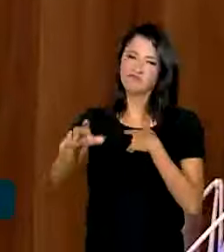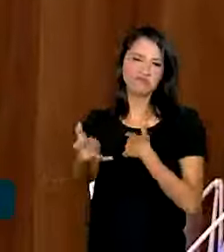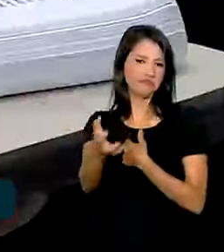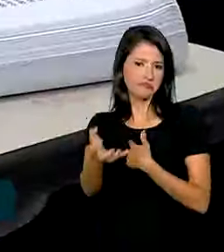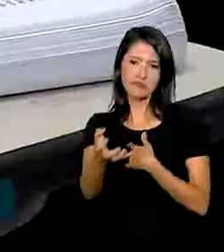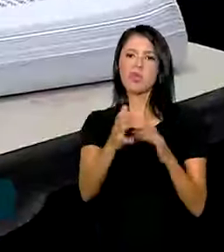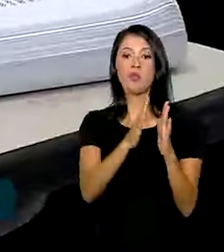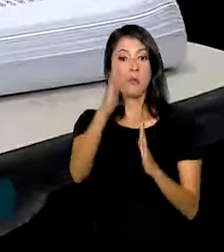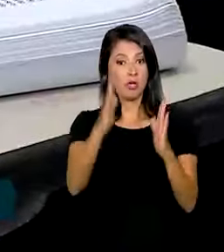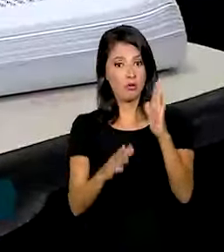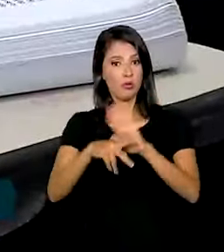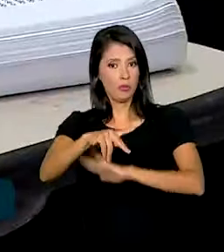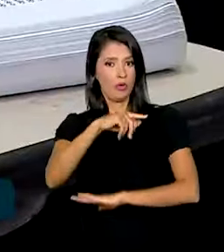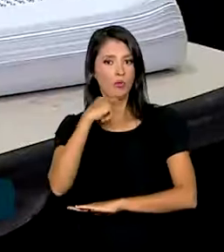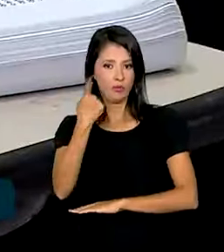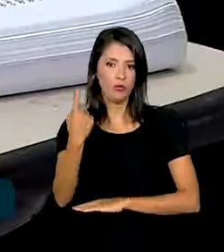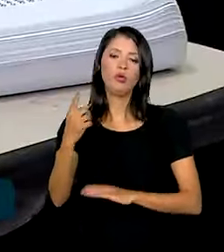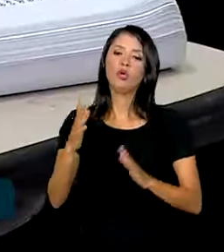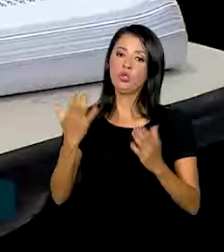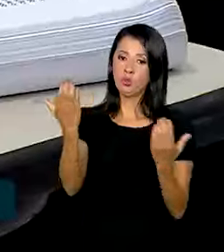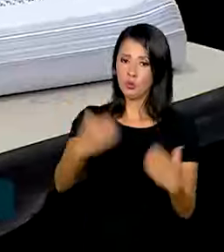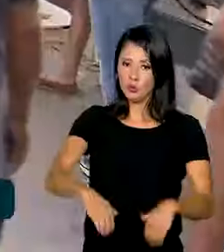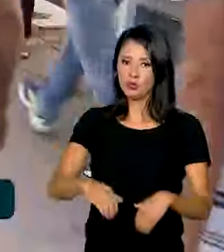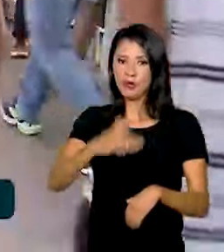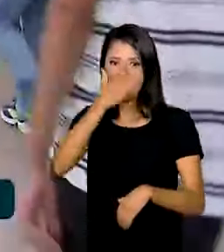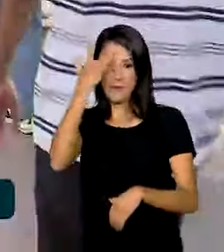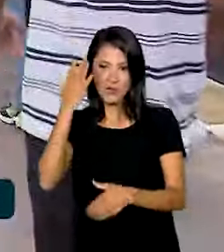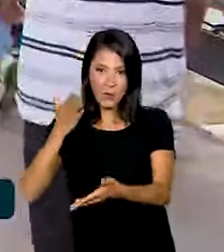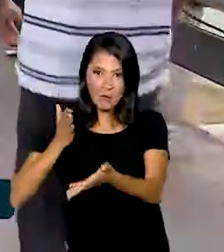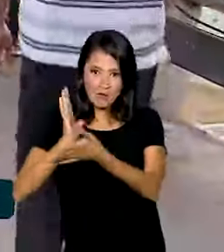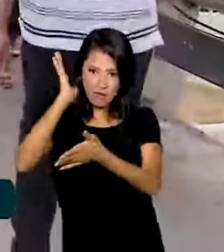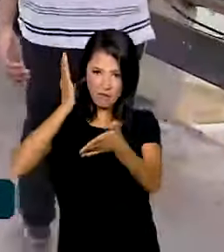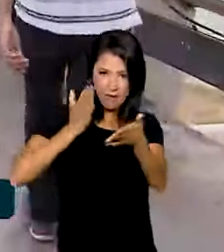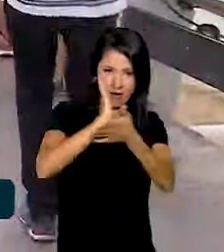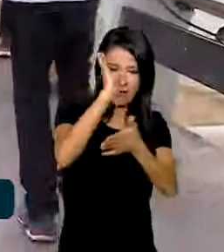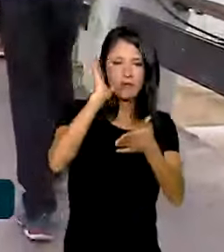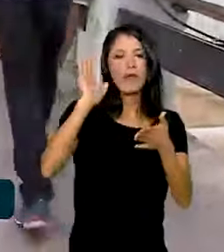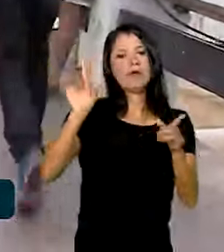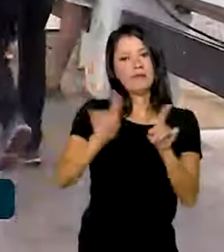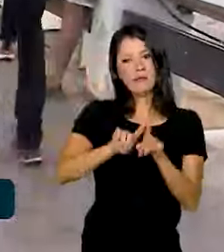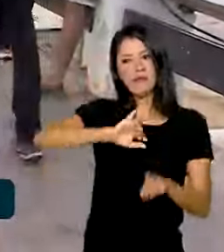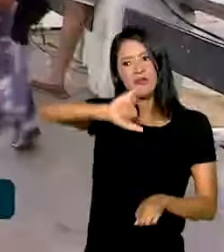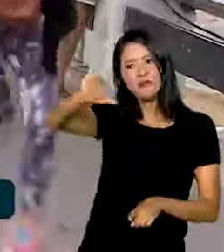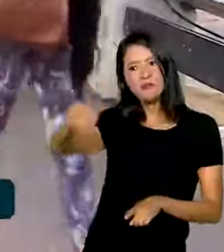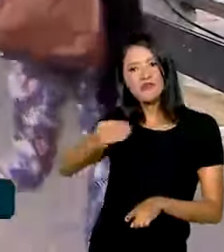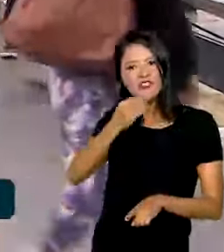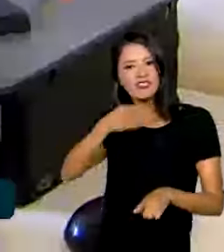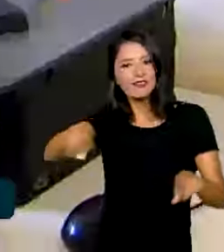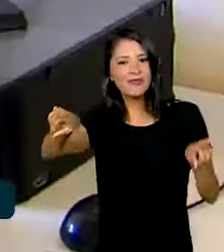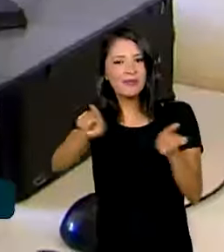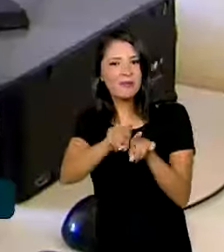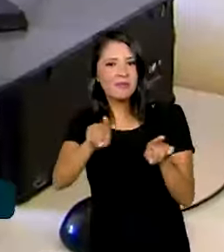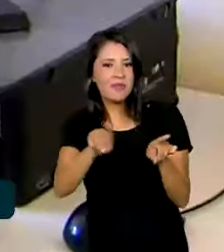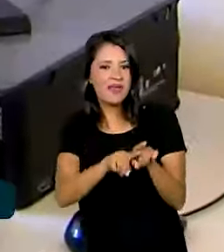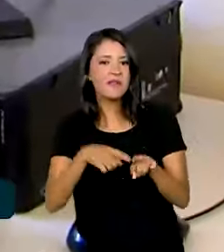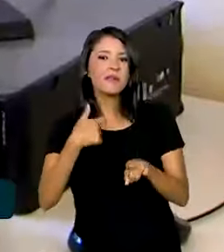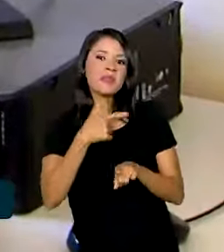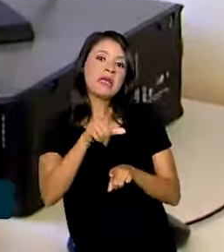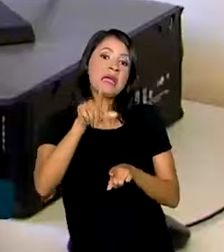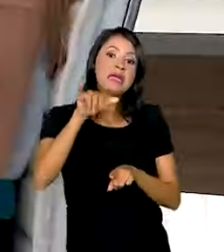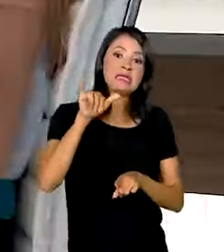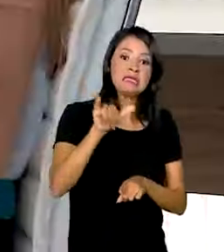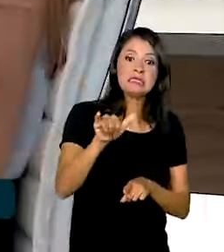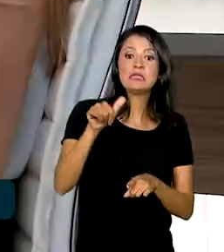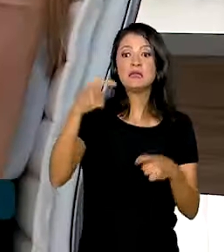vigência do concurso. Os aprovados no concurso nacional também poderão ser aproveitados, inclusive, em casos de